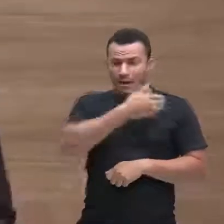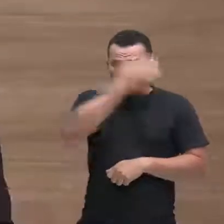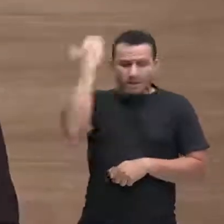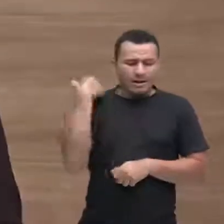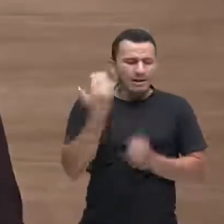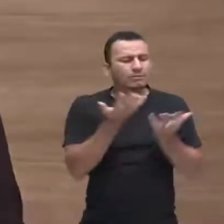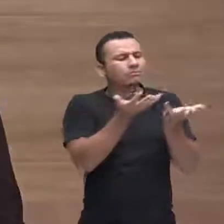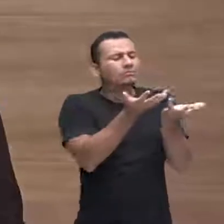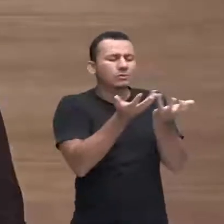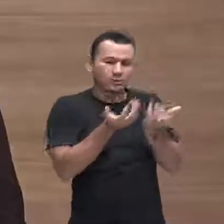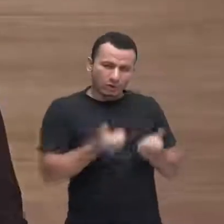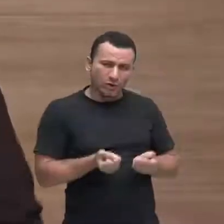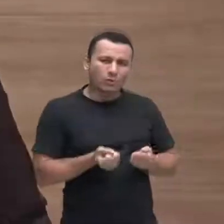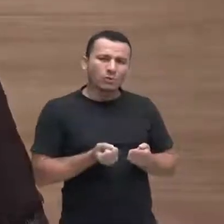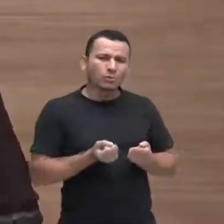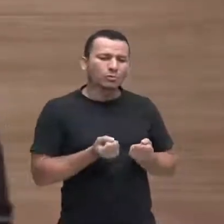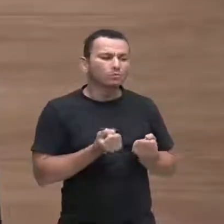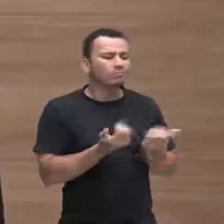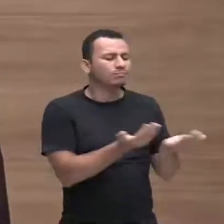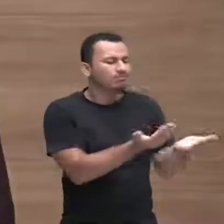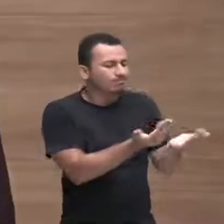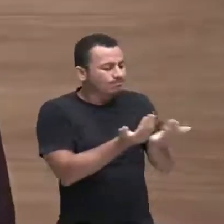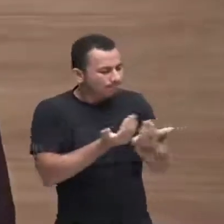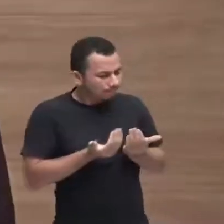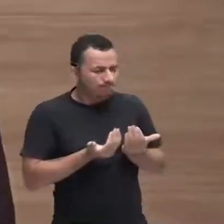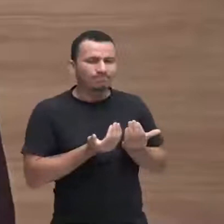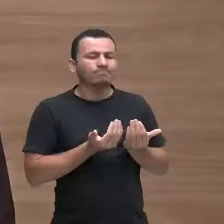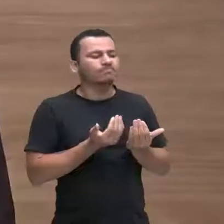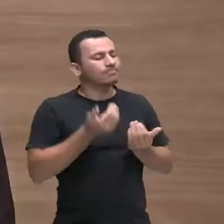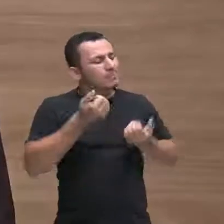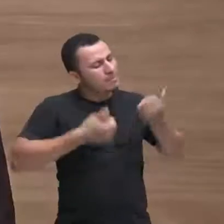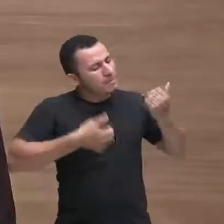amparo de alguém. Alguém a escuta.